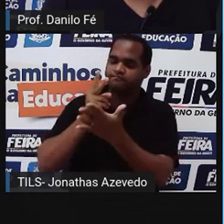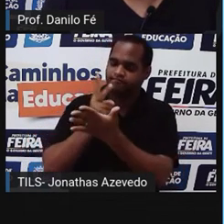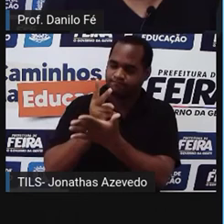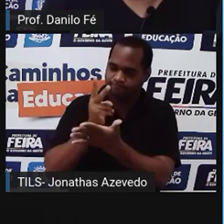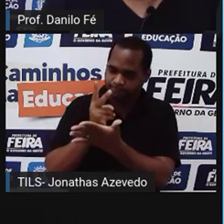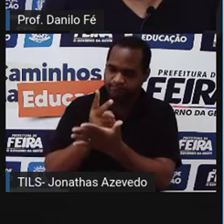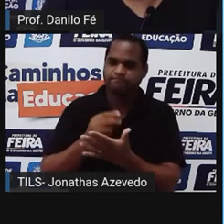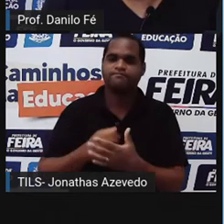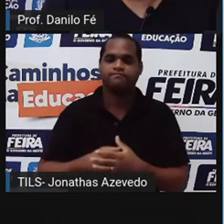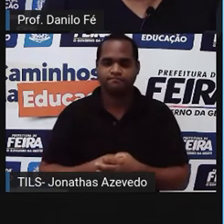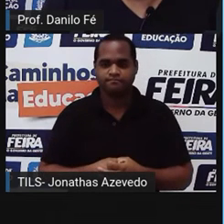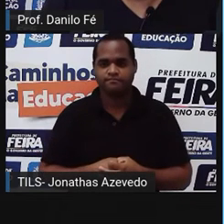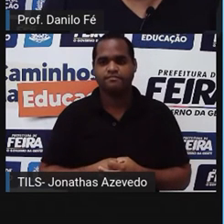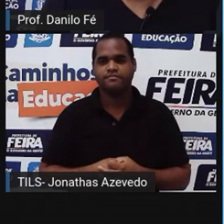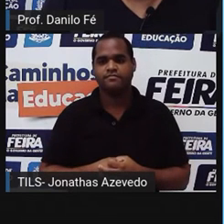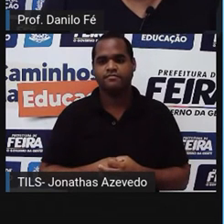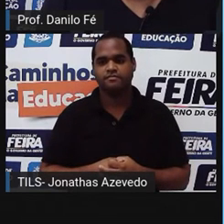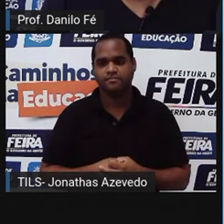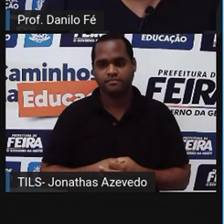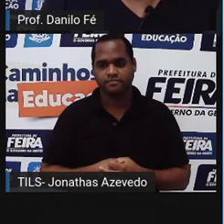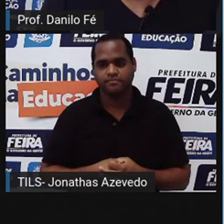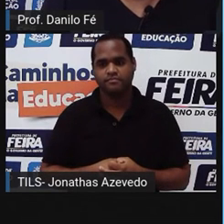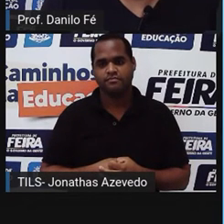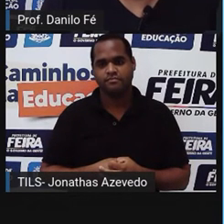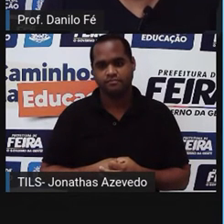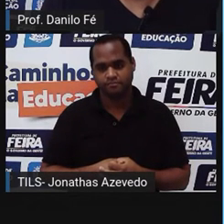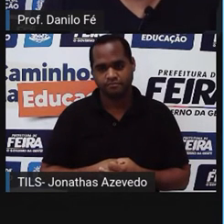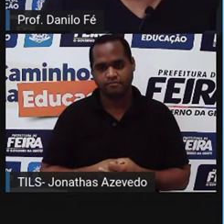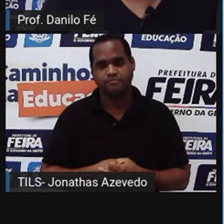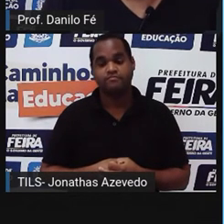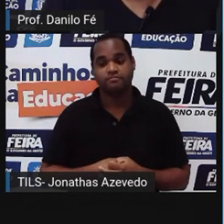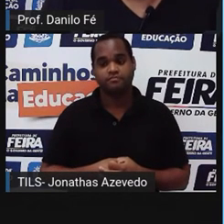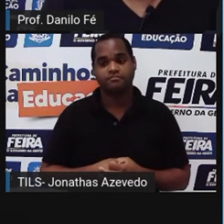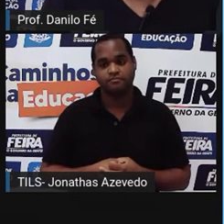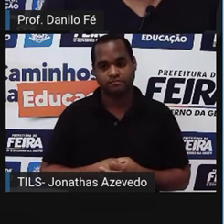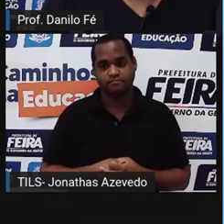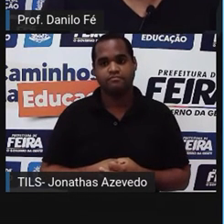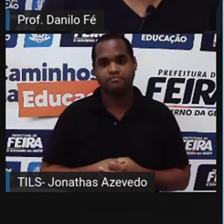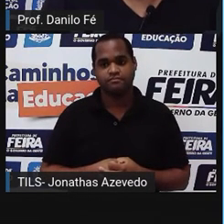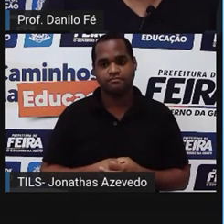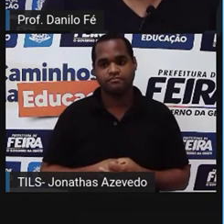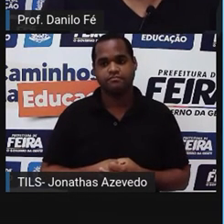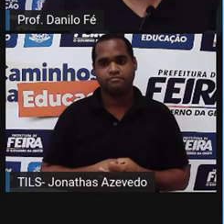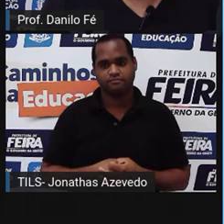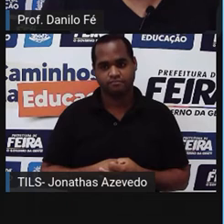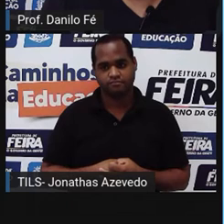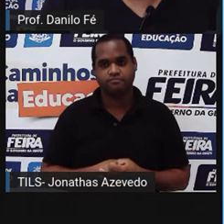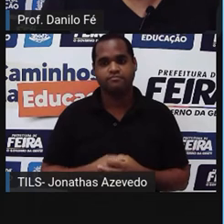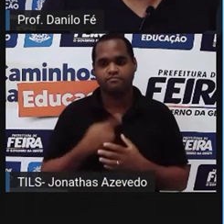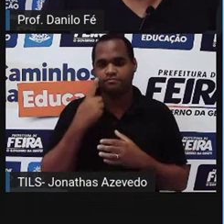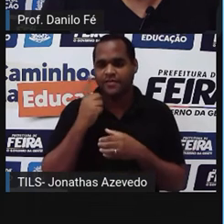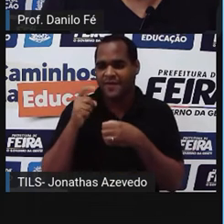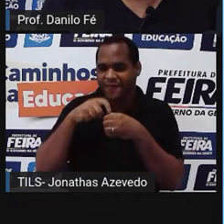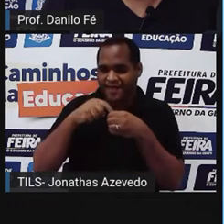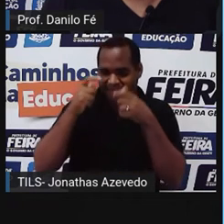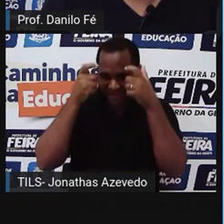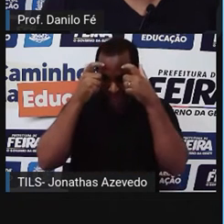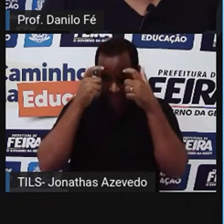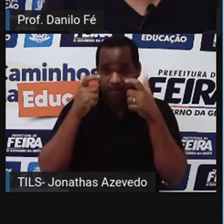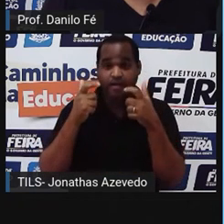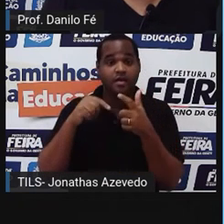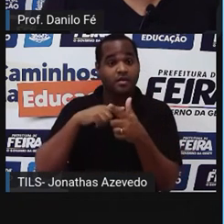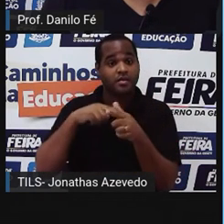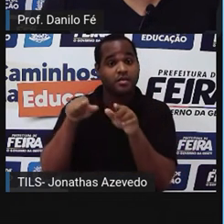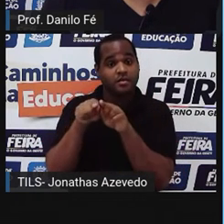para que o rei retornasse. E ele chegou até a temer